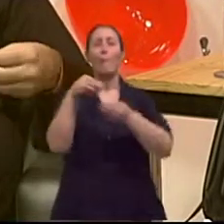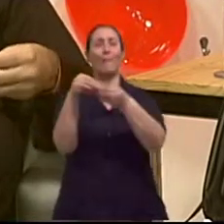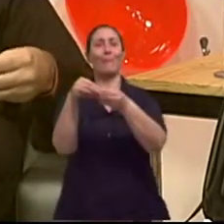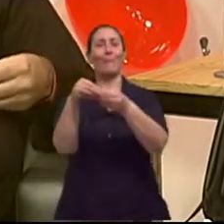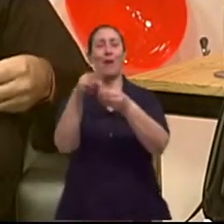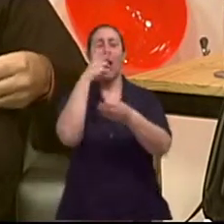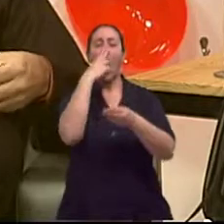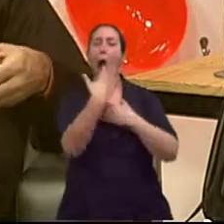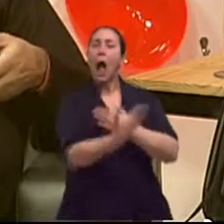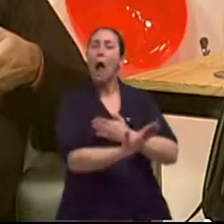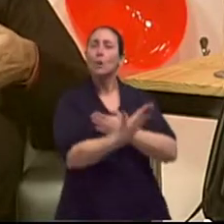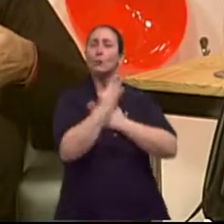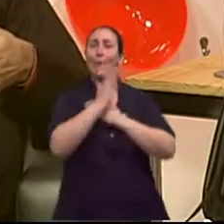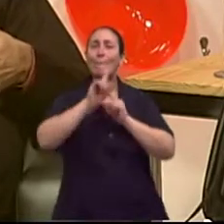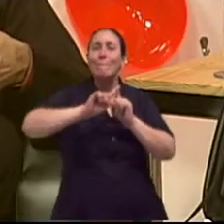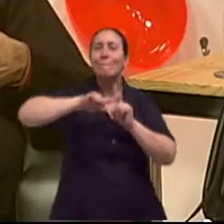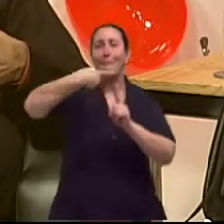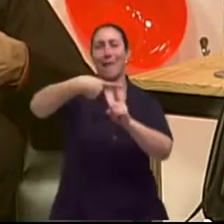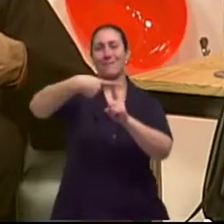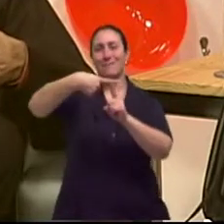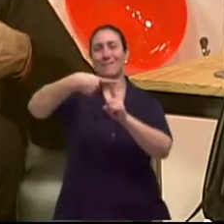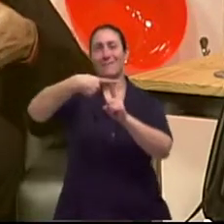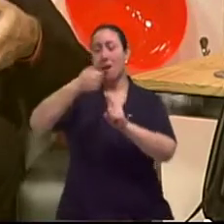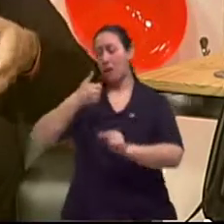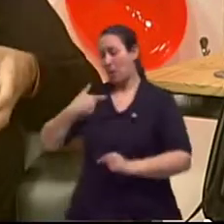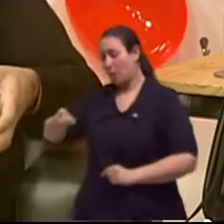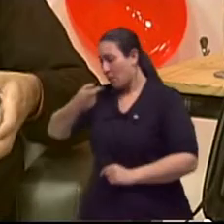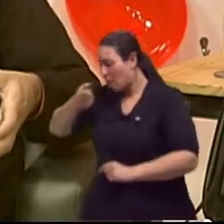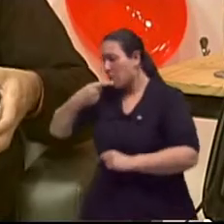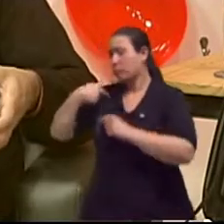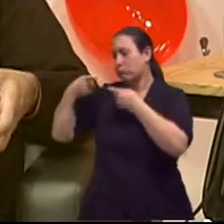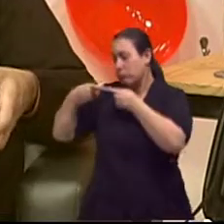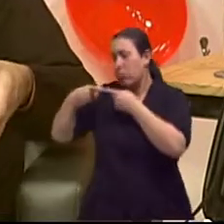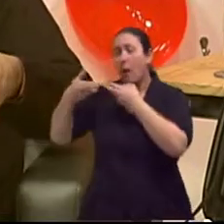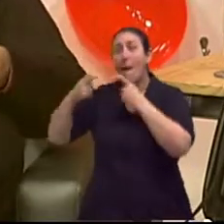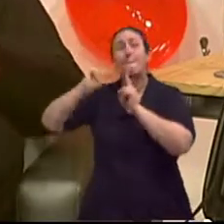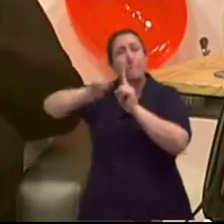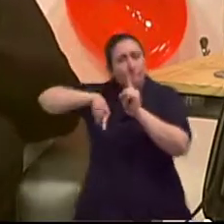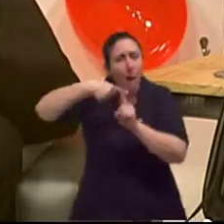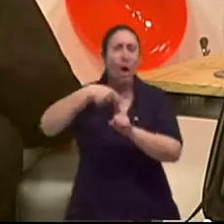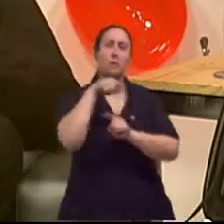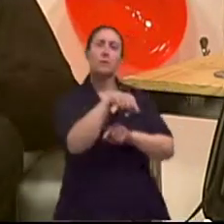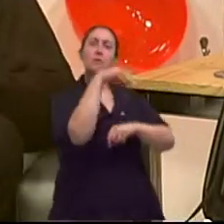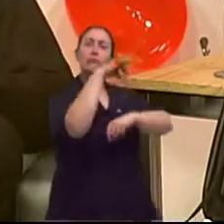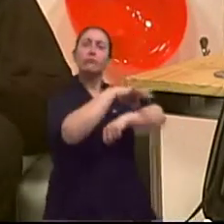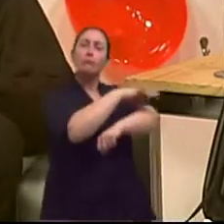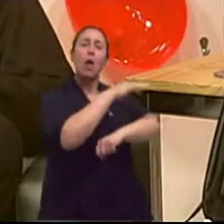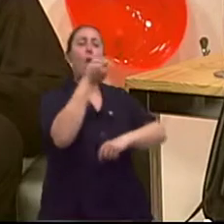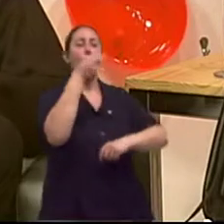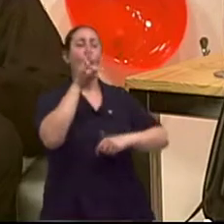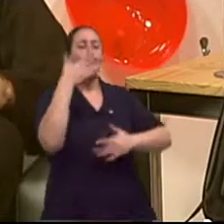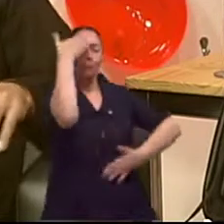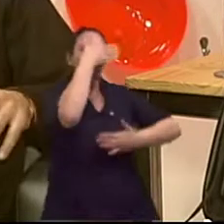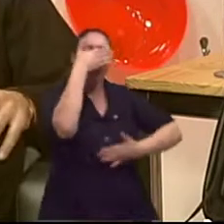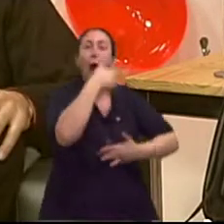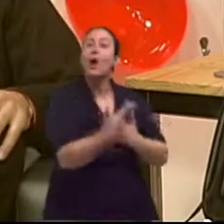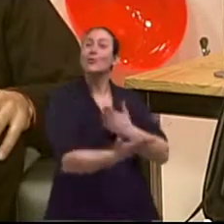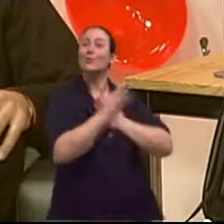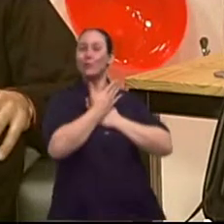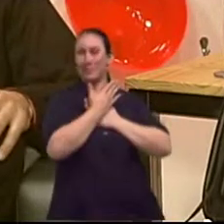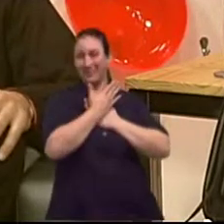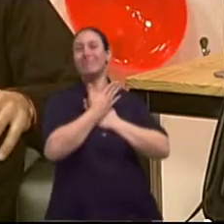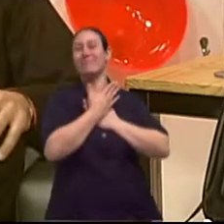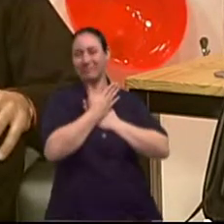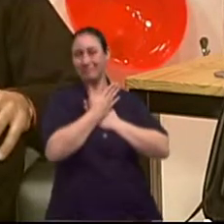né? A alopatia vai atacar esse sintoma. Claro, claro. Mas é importante que ela vá tratar